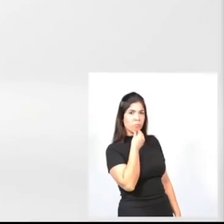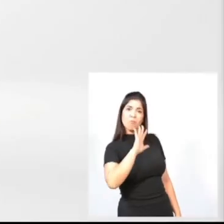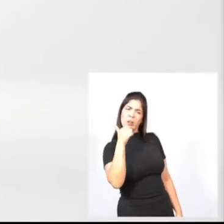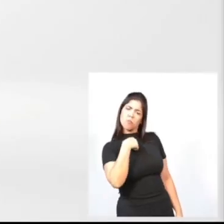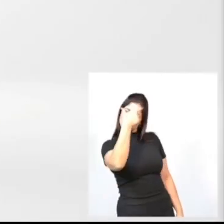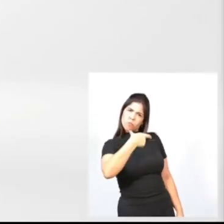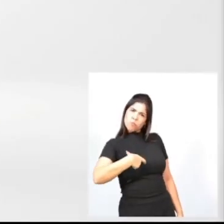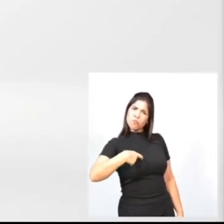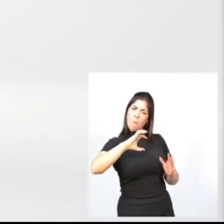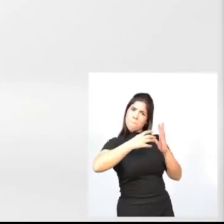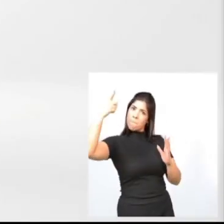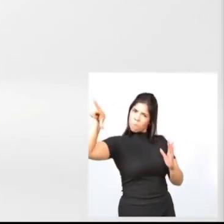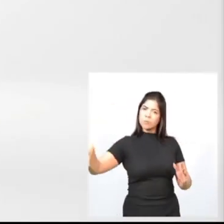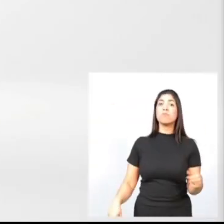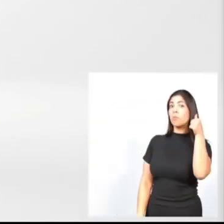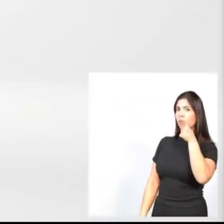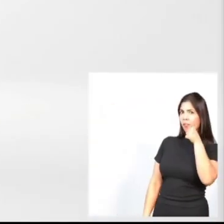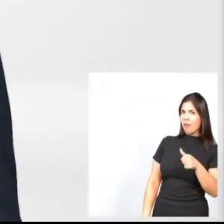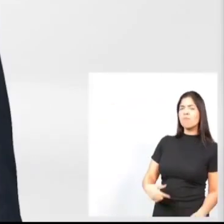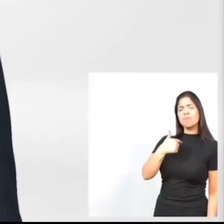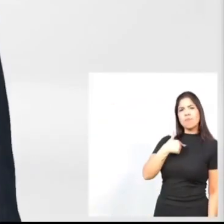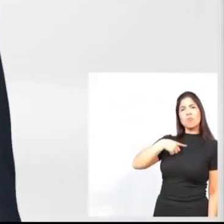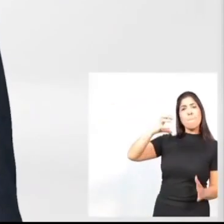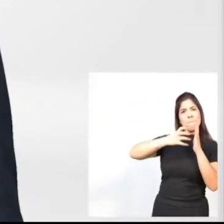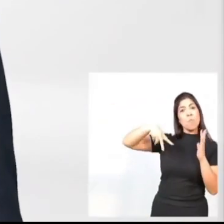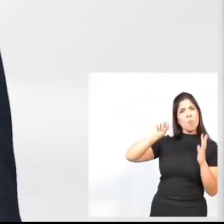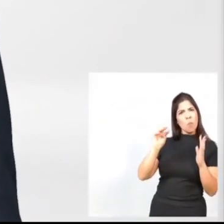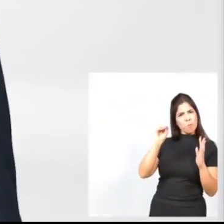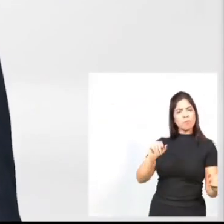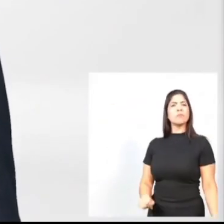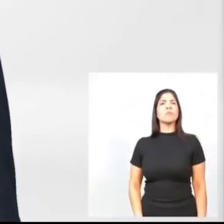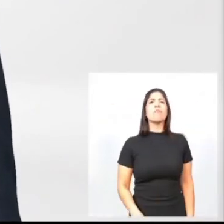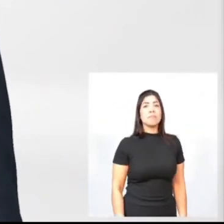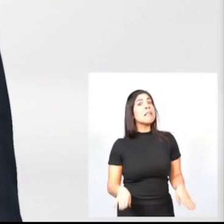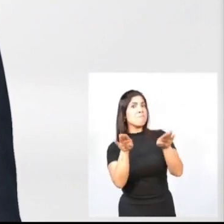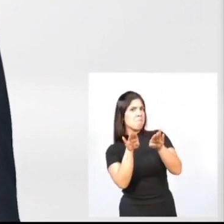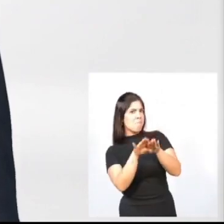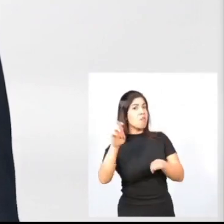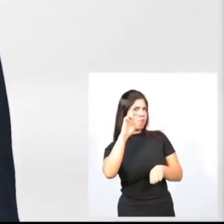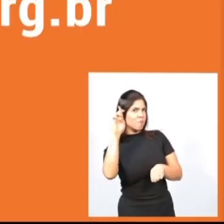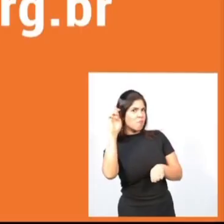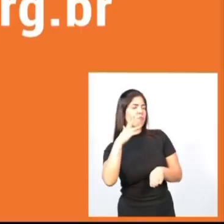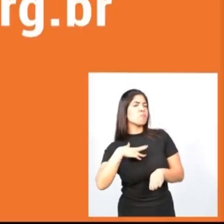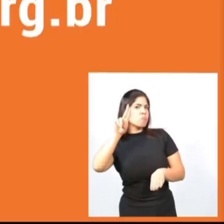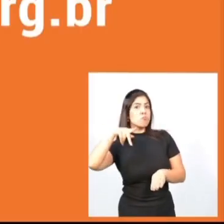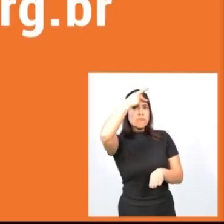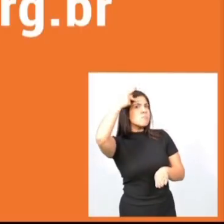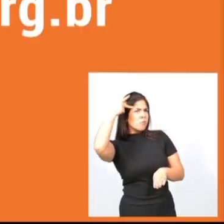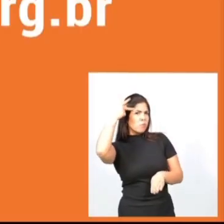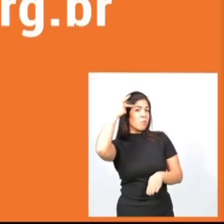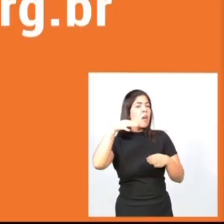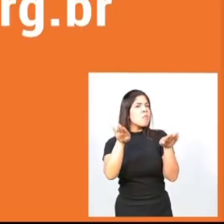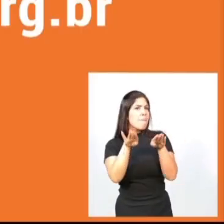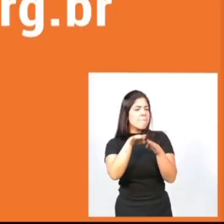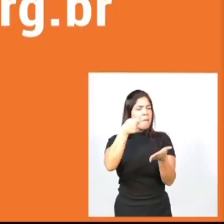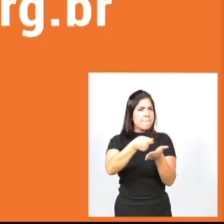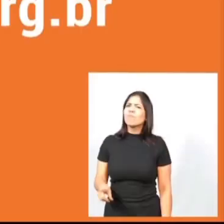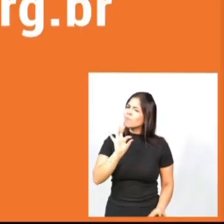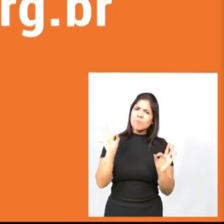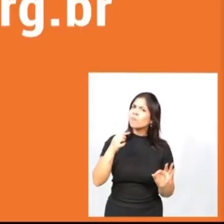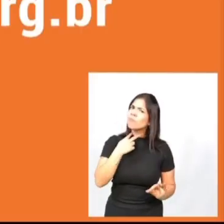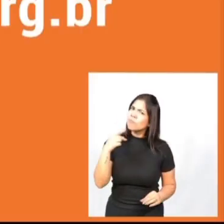Eu sou os outros partidos. E eu sou o novo. Uso o seu dinheiro para fazer a minha campanha eleitoral. Não está certo isso, né?